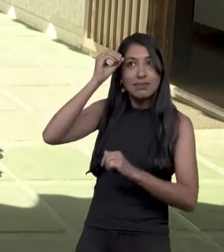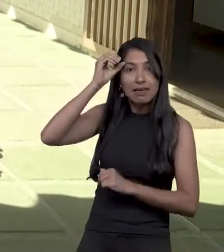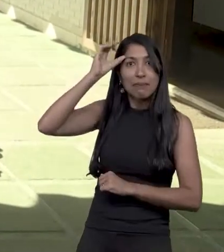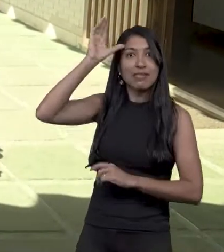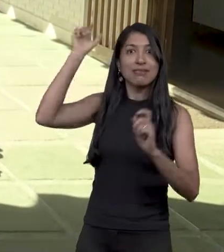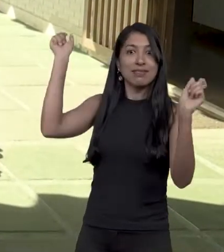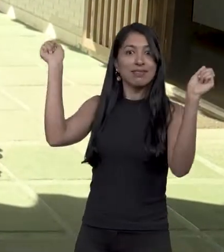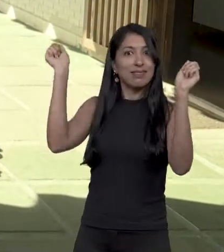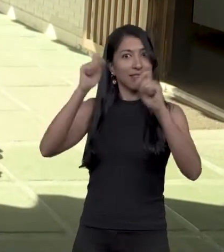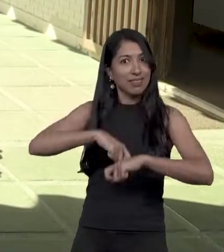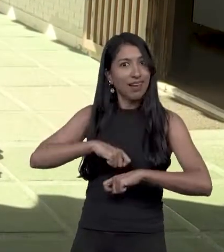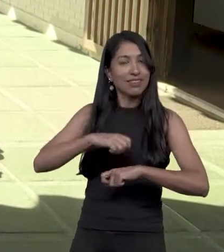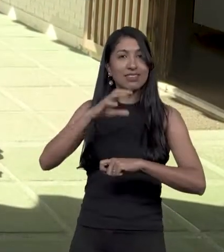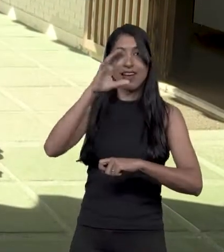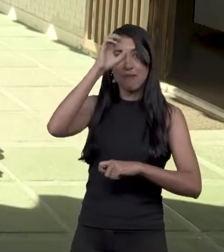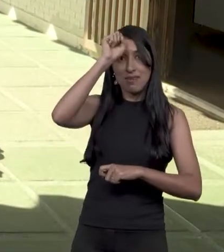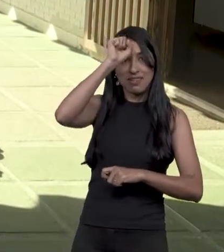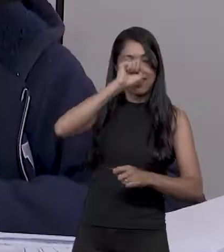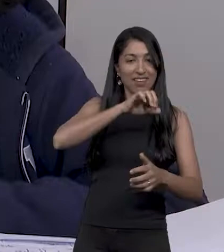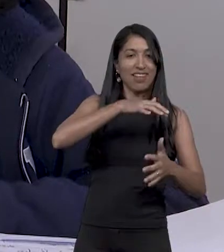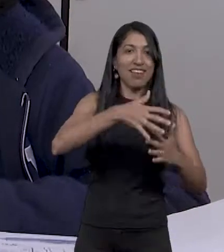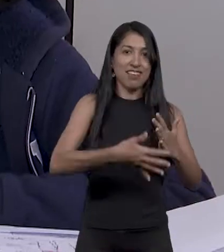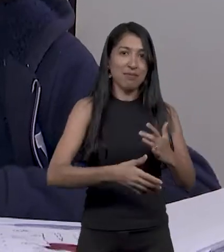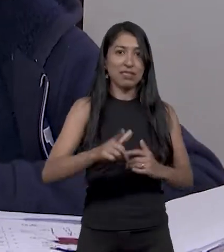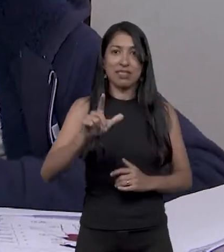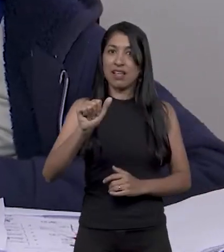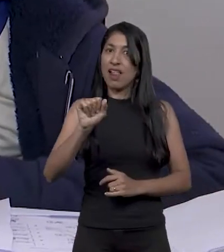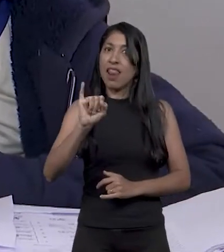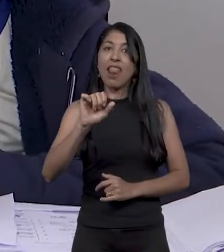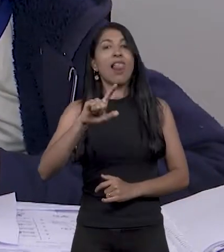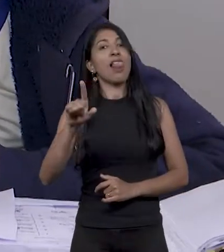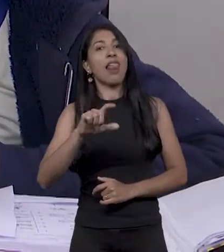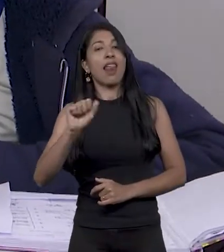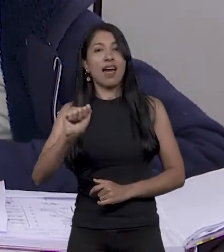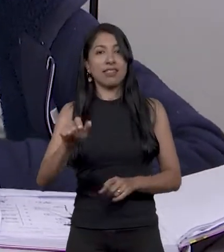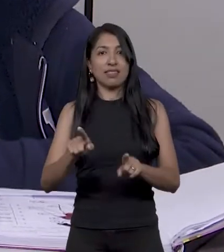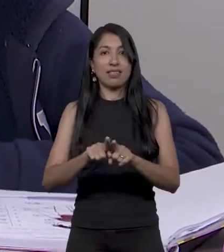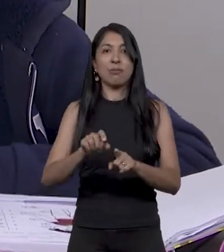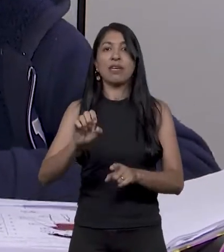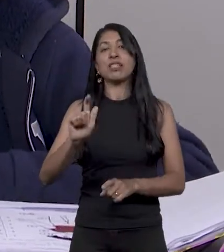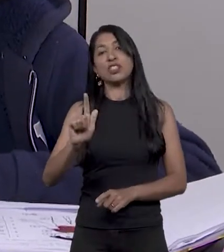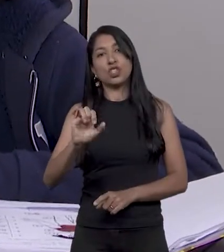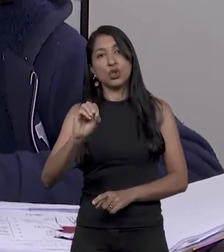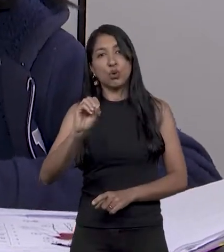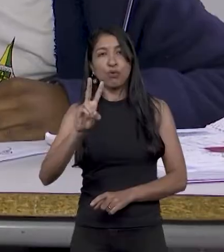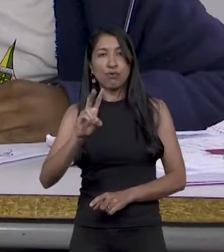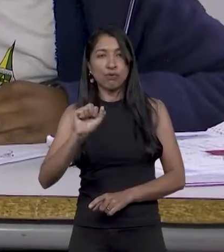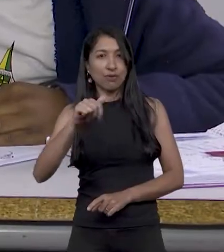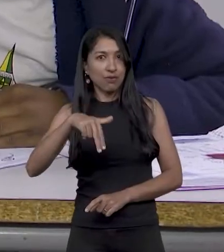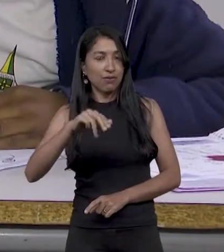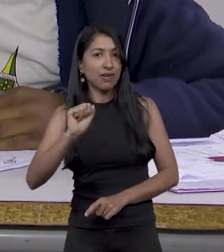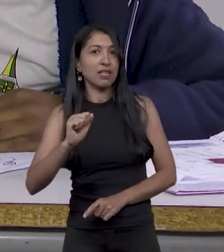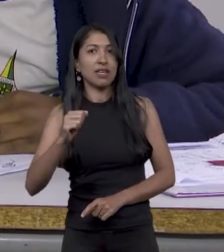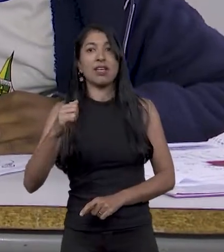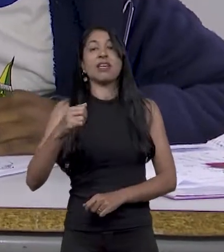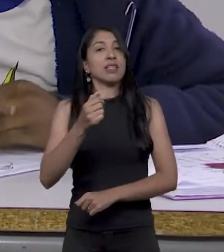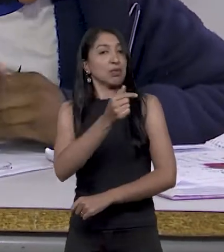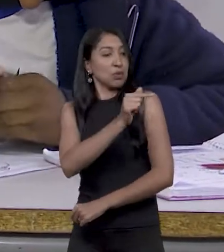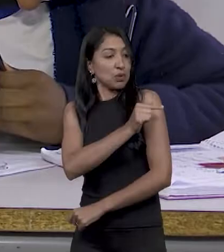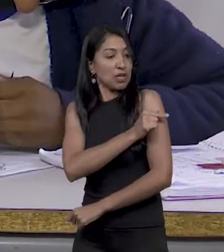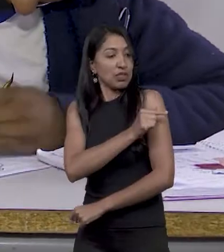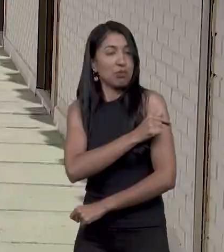com o aprendizado de Libras. Laysa Geovana está no sétimo ano. Não possui